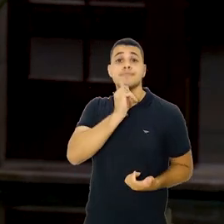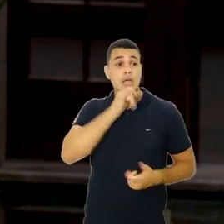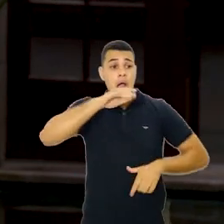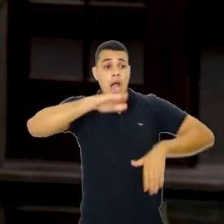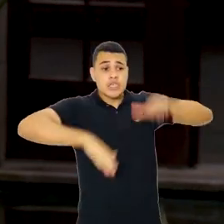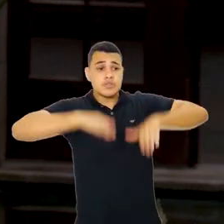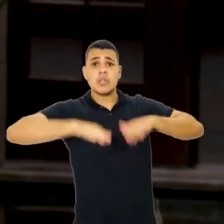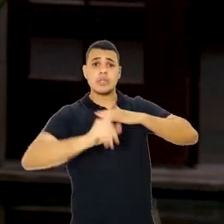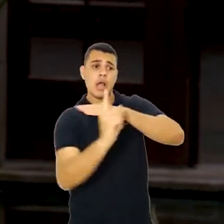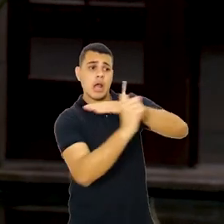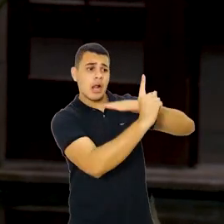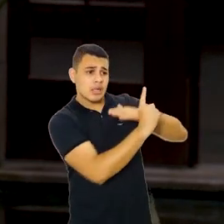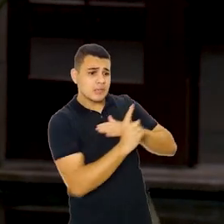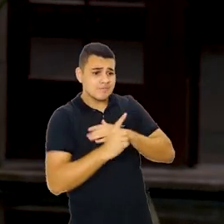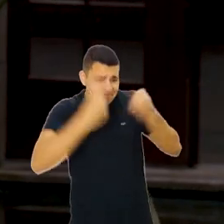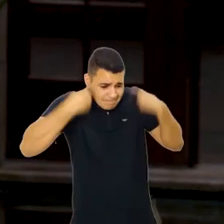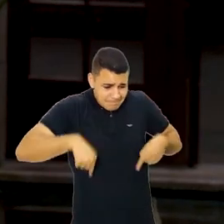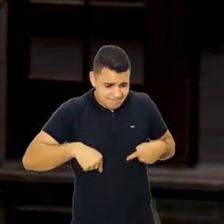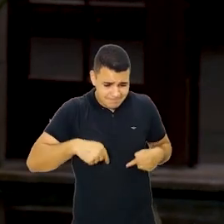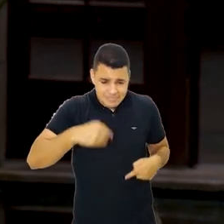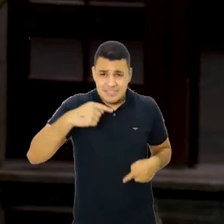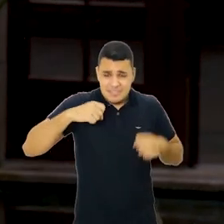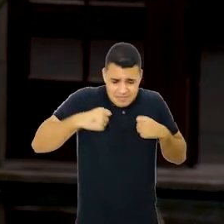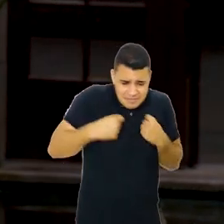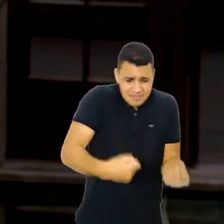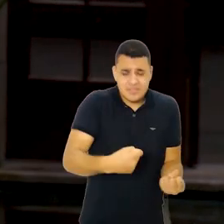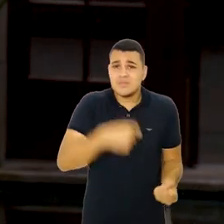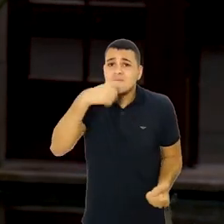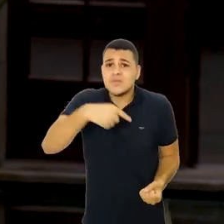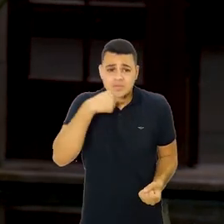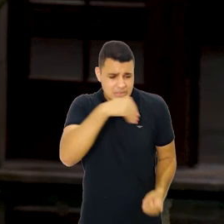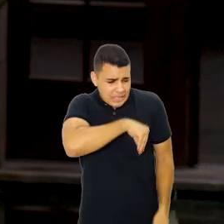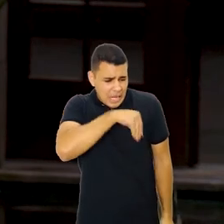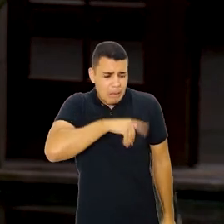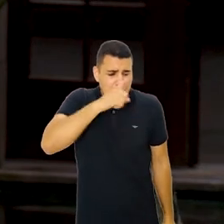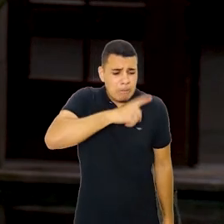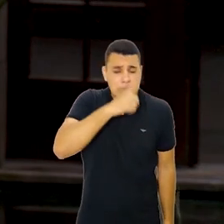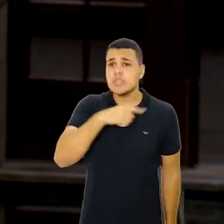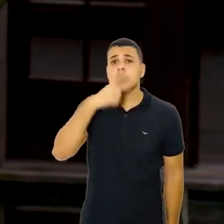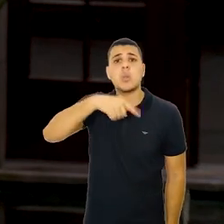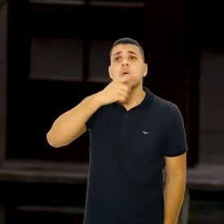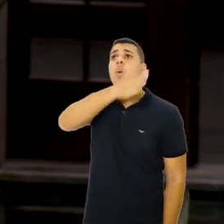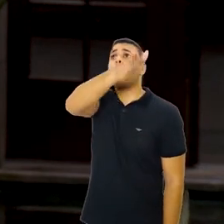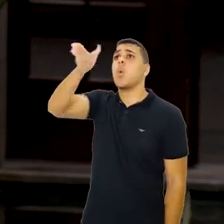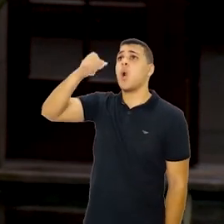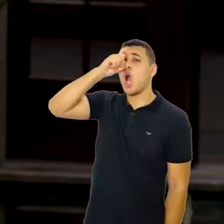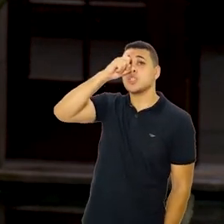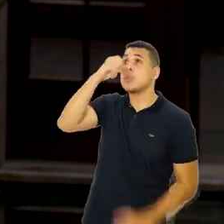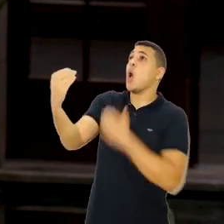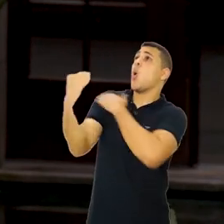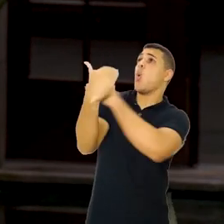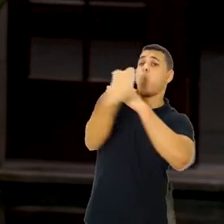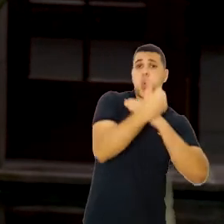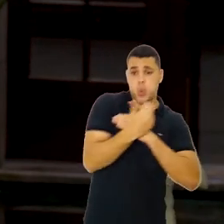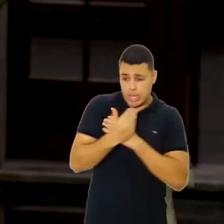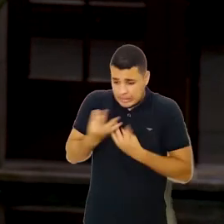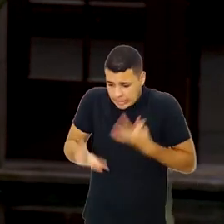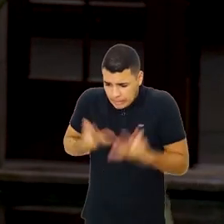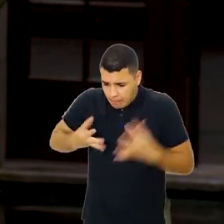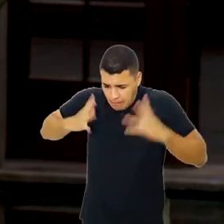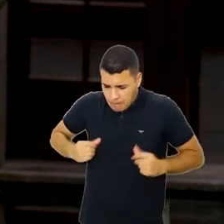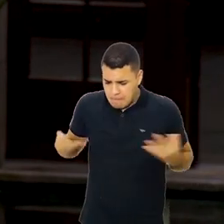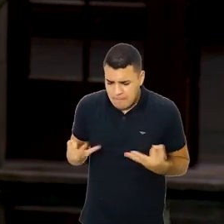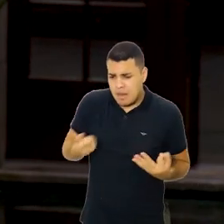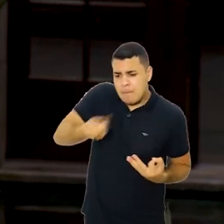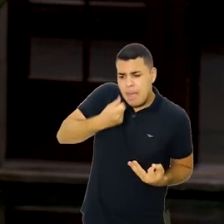de saúde. Muitas vezes o paciente muito vulnerável socioeconomicamente, não tem acesso ao hospital, não tem acesso a serviço